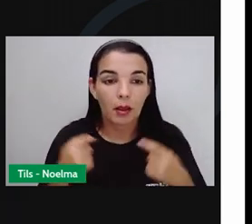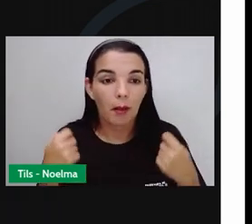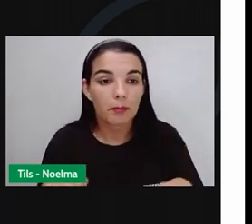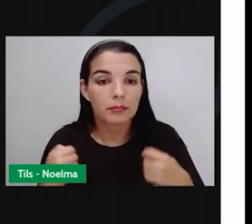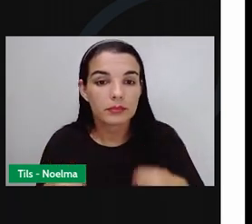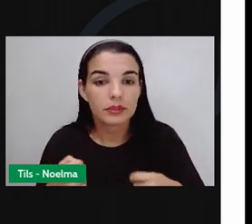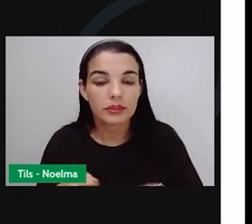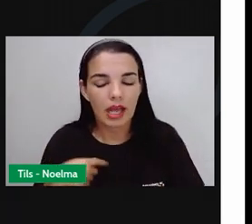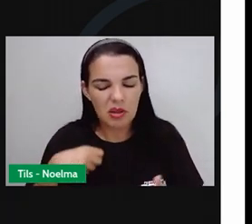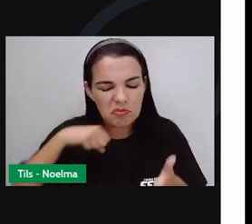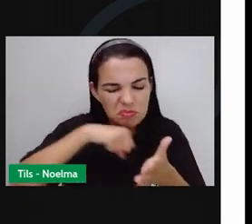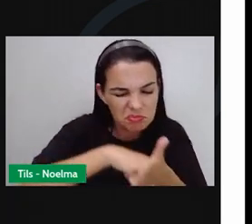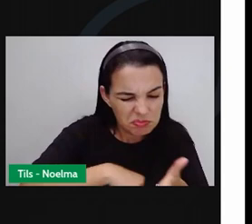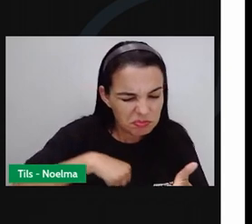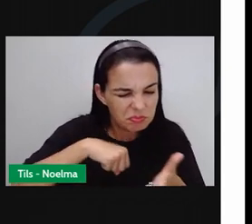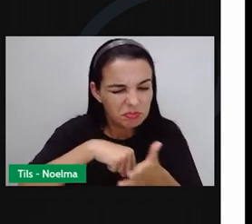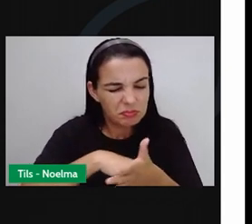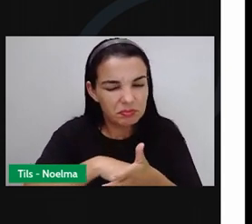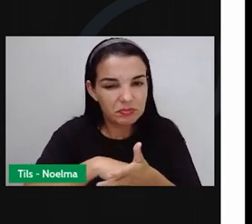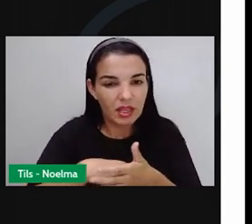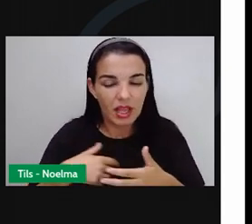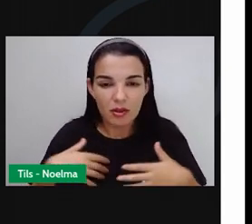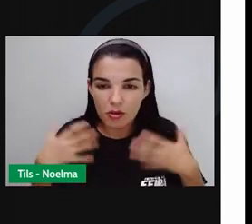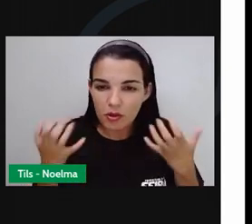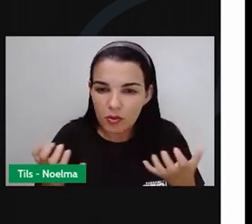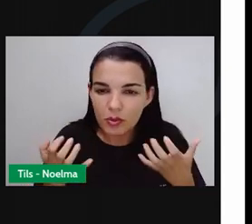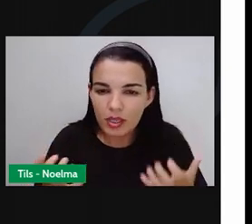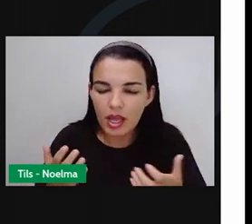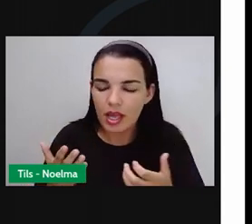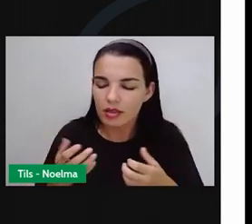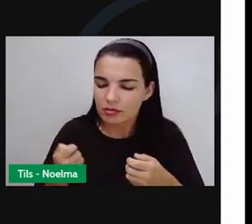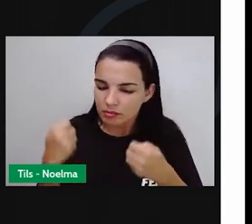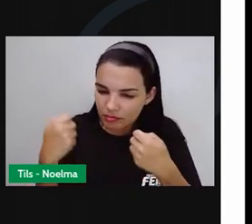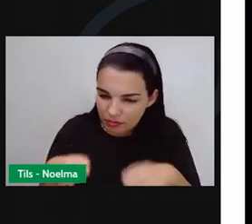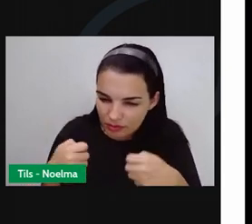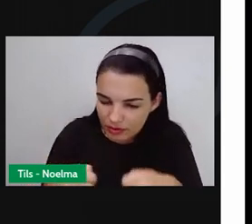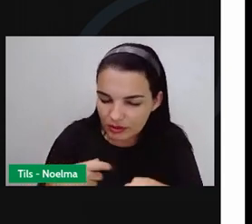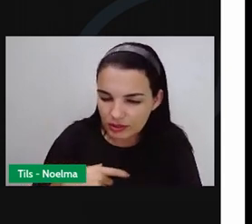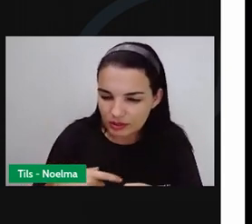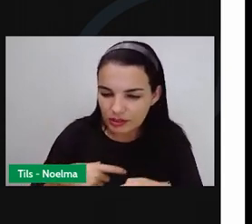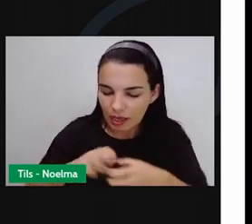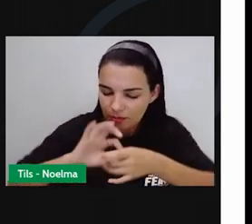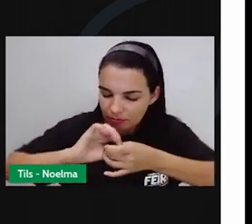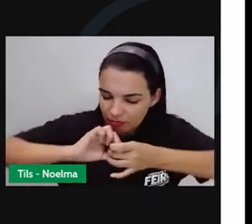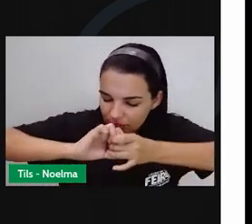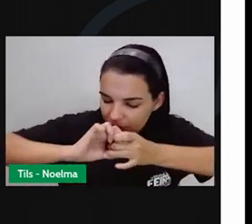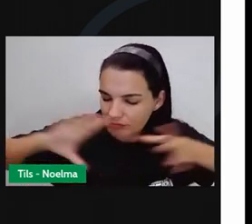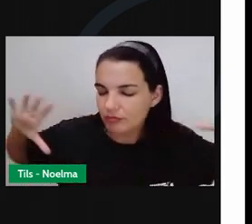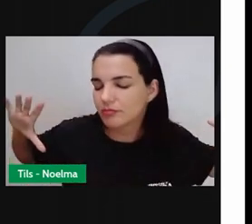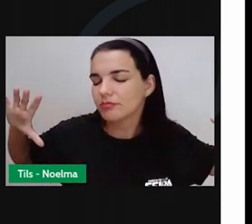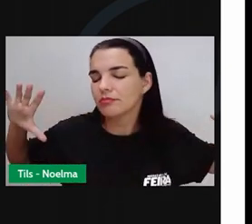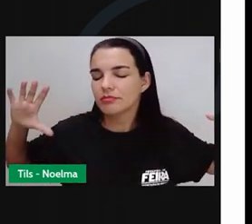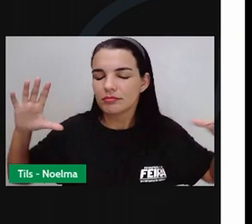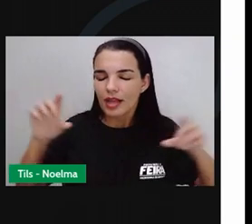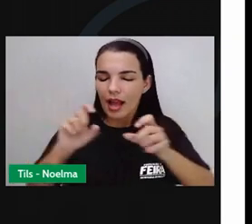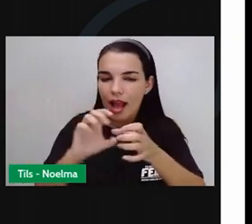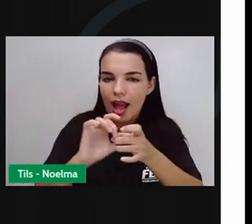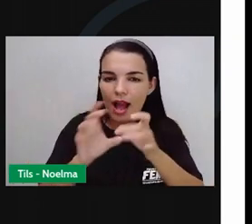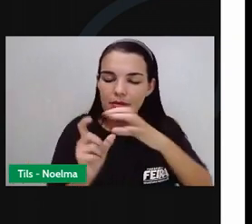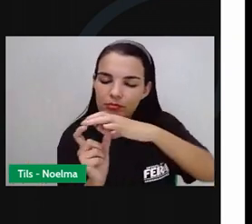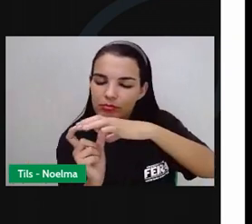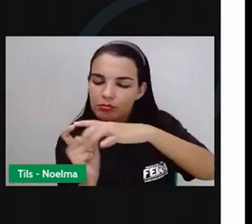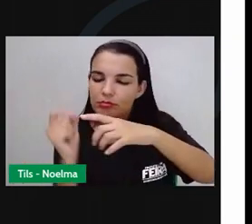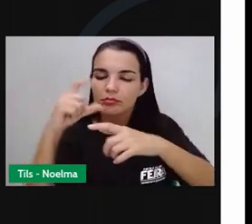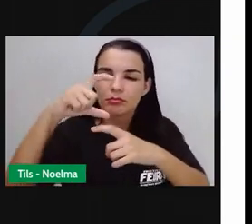Por isso é que eu luto, que eu planto, que eu colho, que solto as amarras, destranco o ferrolho. Mas